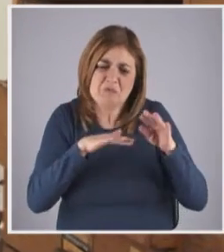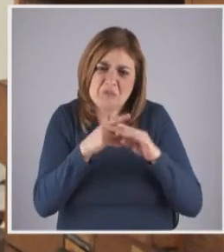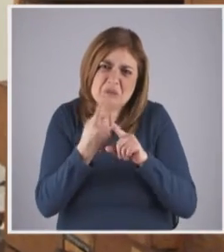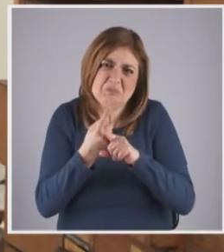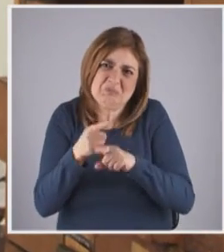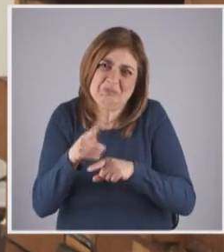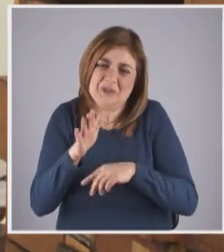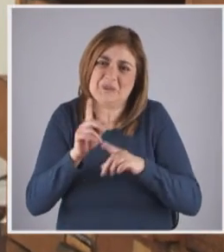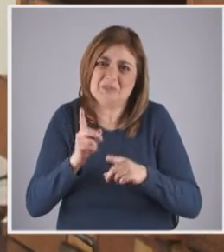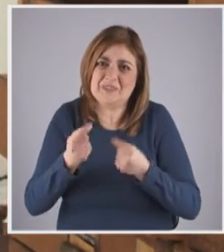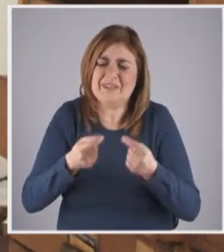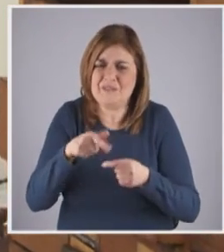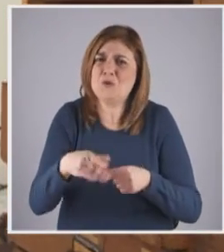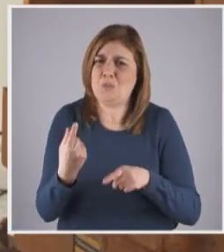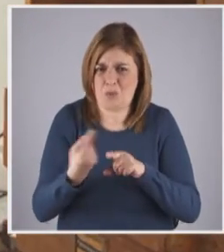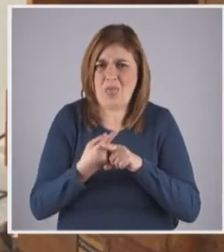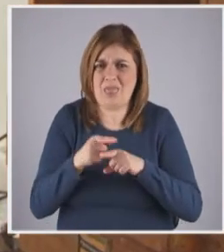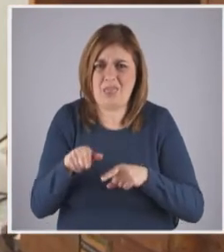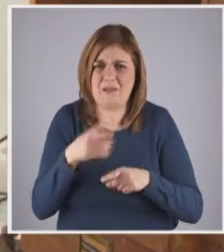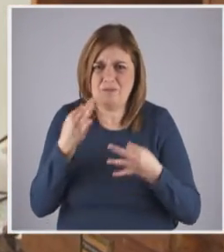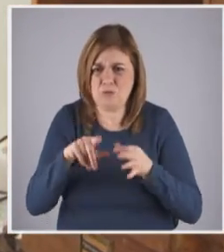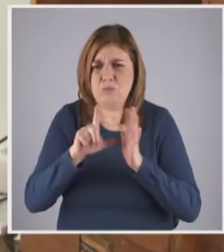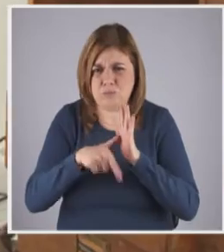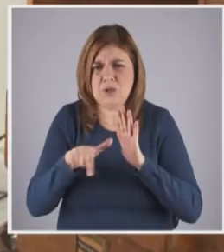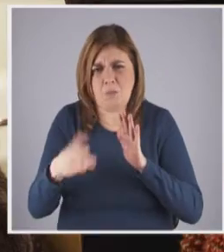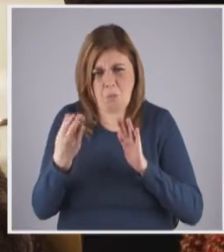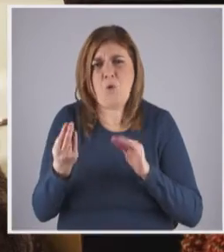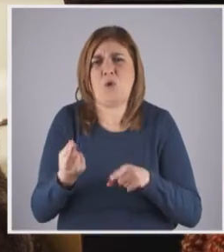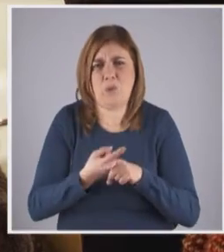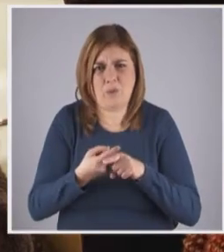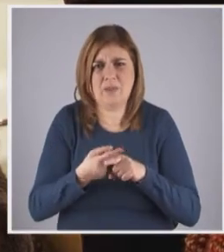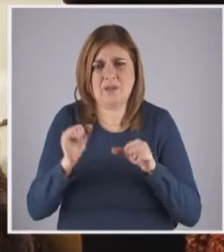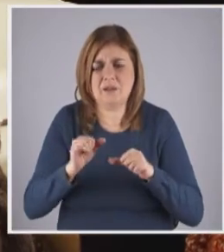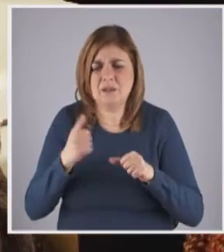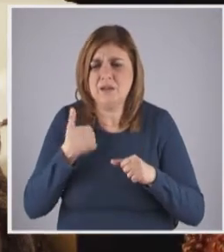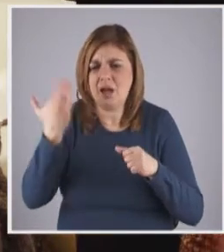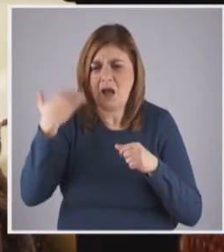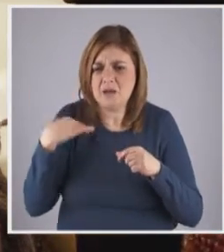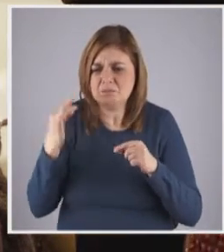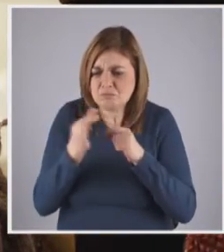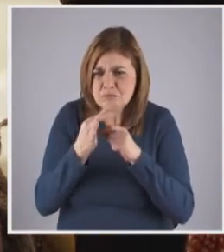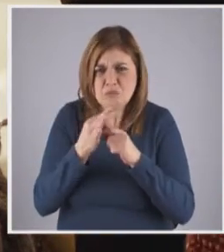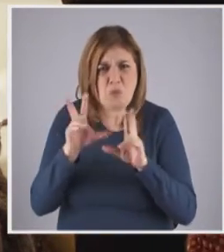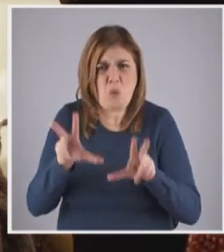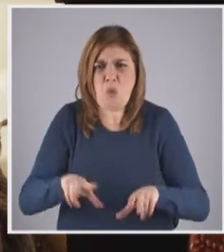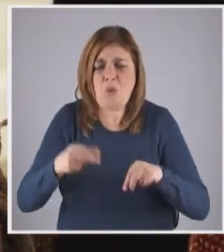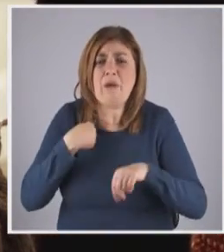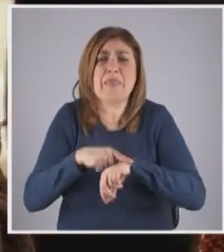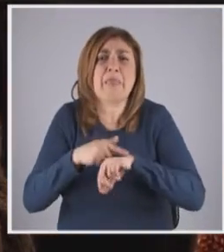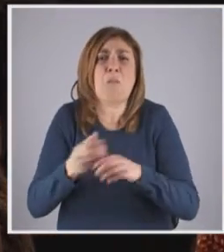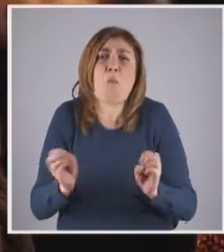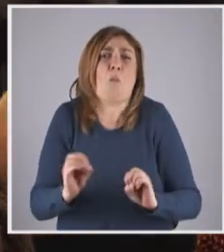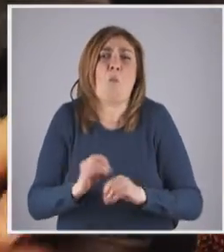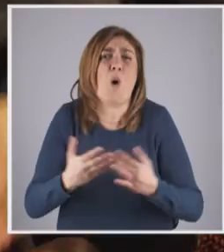coisinhas. Isto é muito interessante, este projeto é muito interessante. Eu nunca bordei. Não tinha tempo